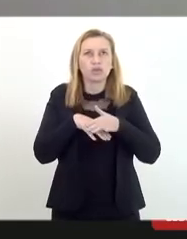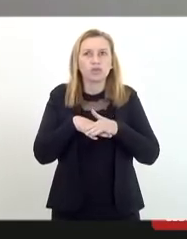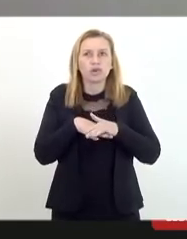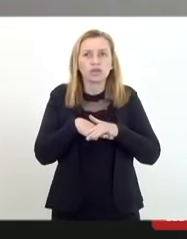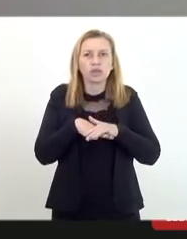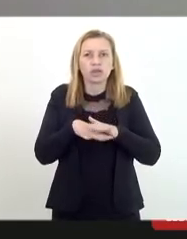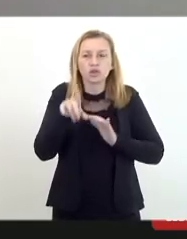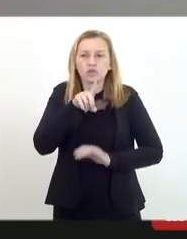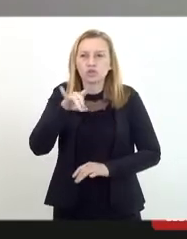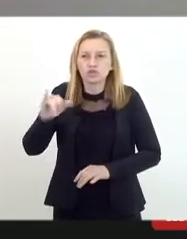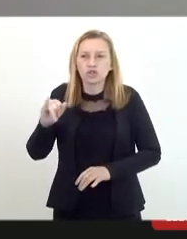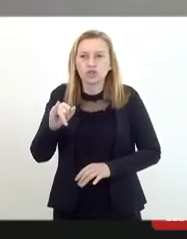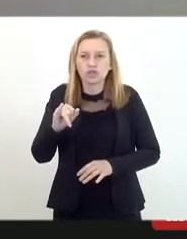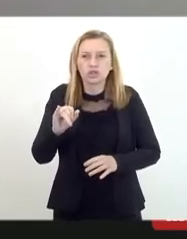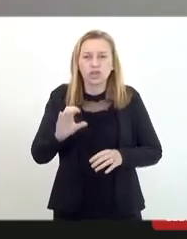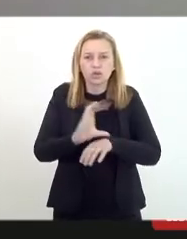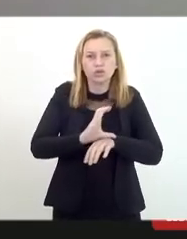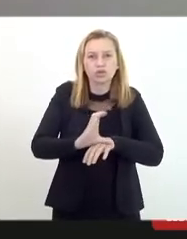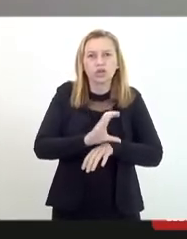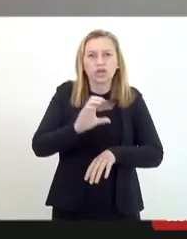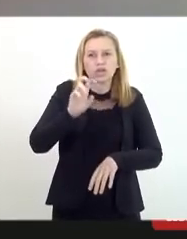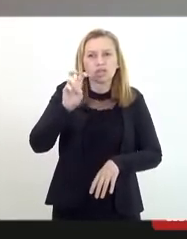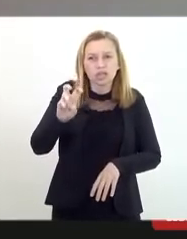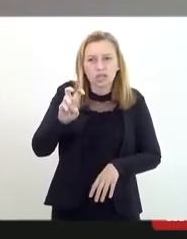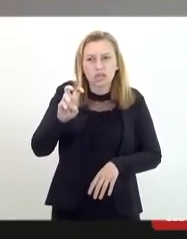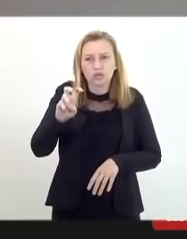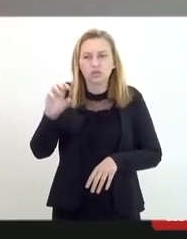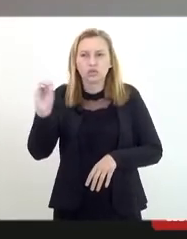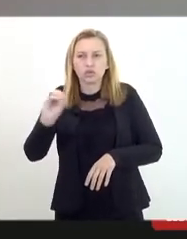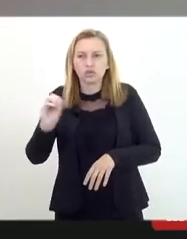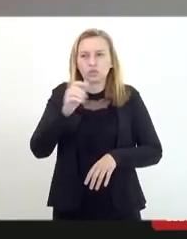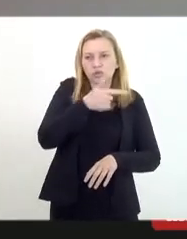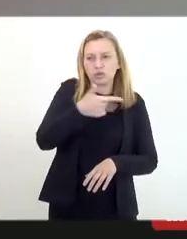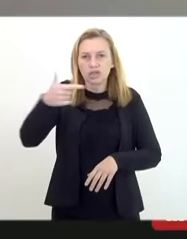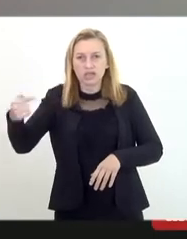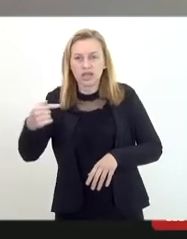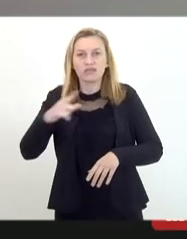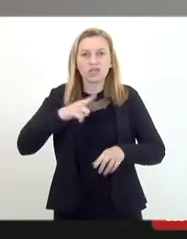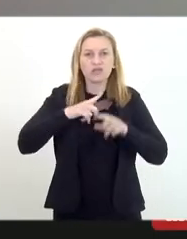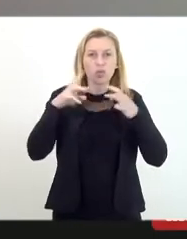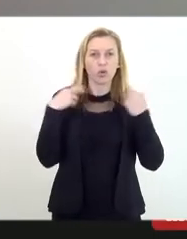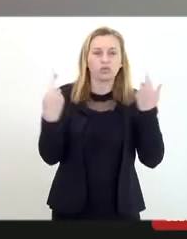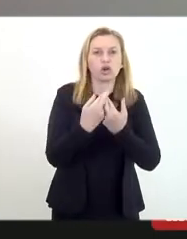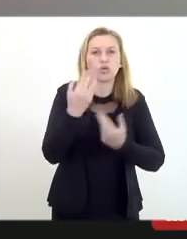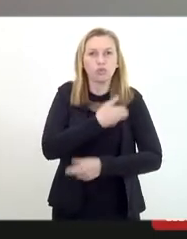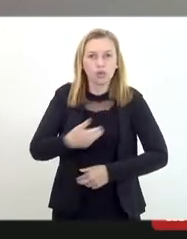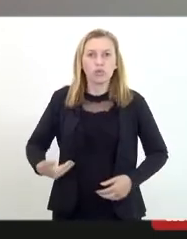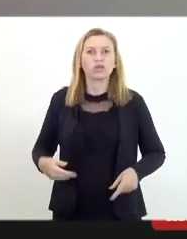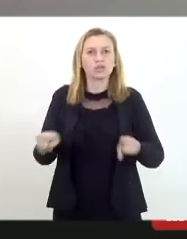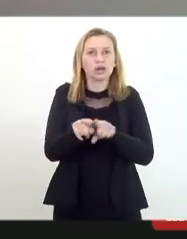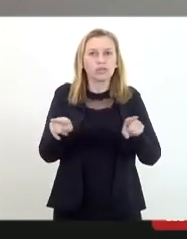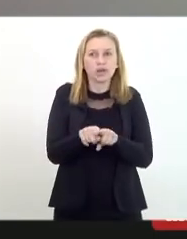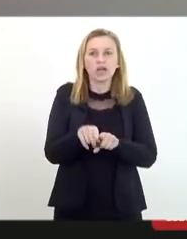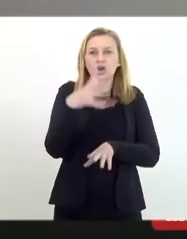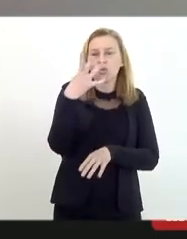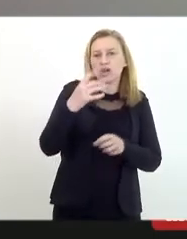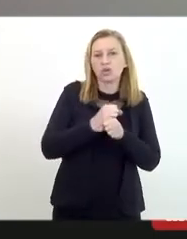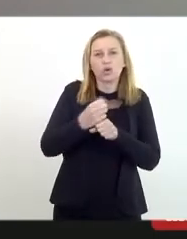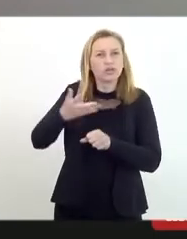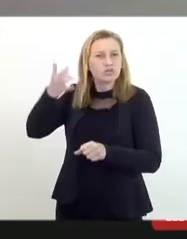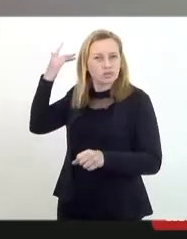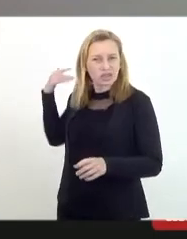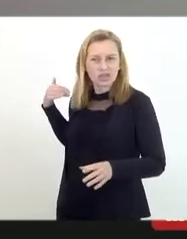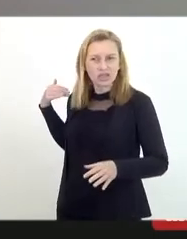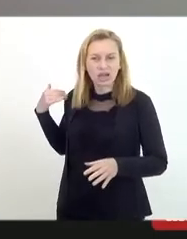da promulgação da Constituição, 5 de outubro de 2017 também teve uma audiência pública, ou seja, há quatro anos atrás,